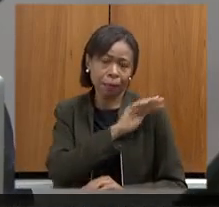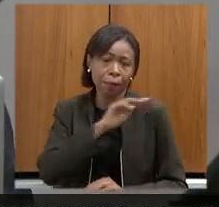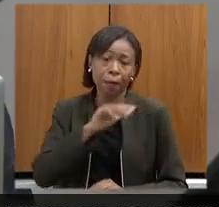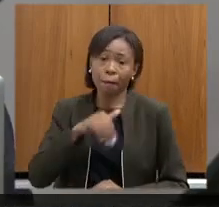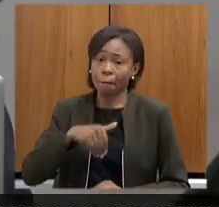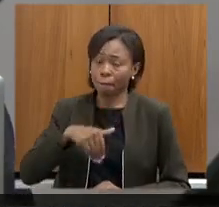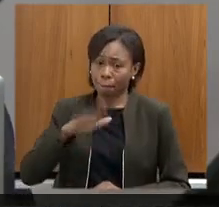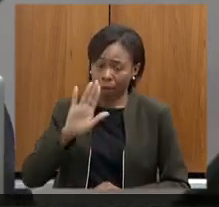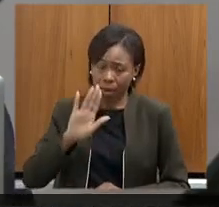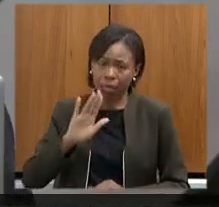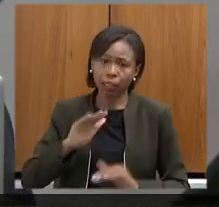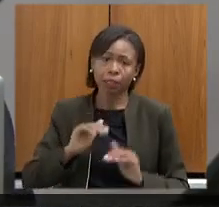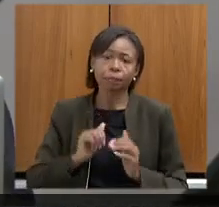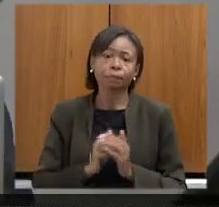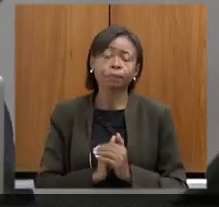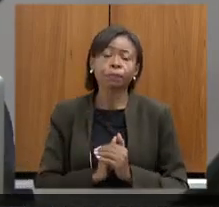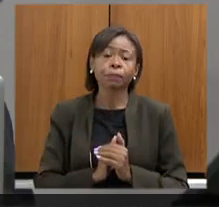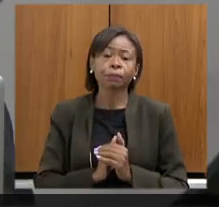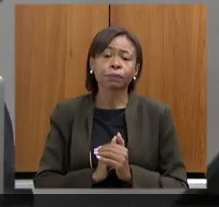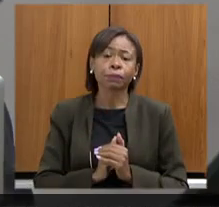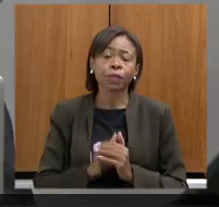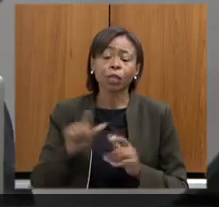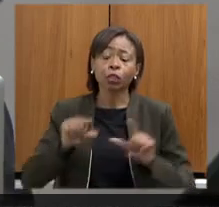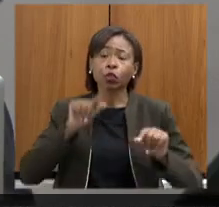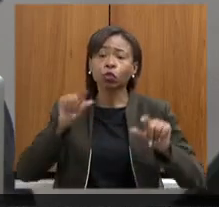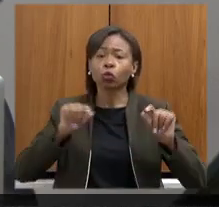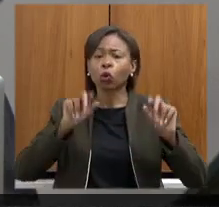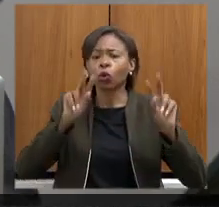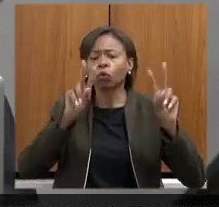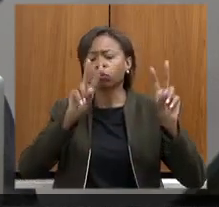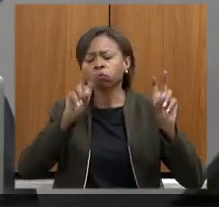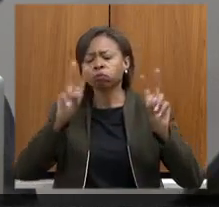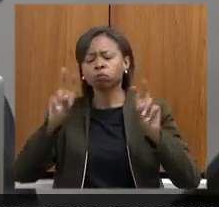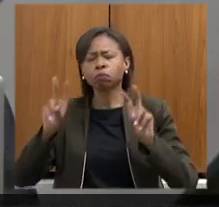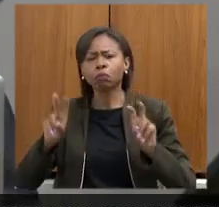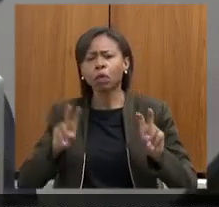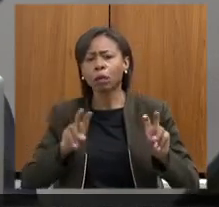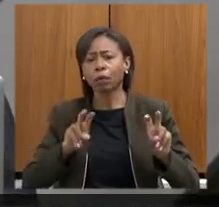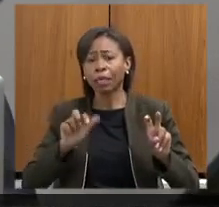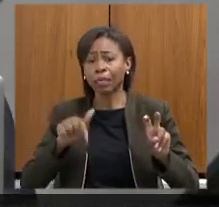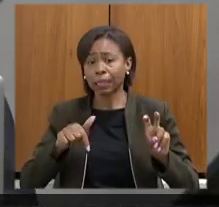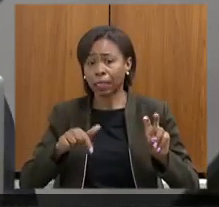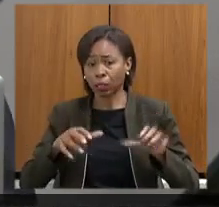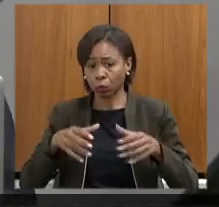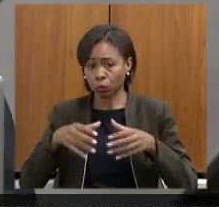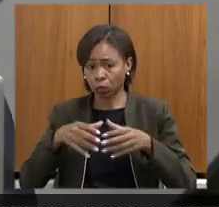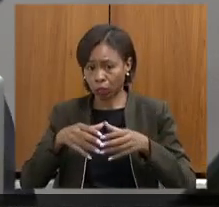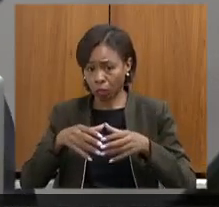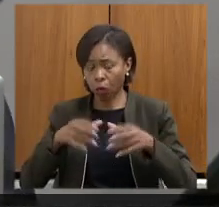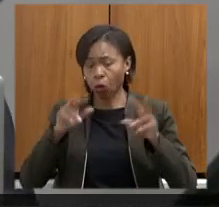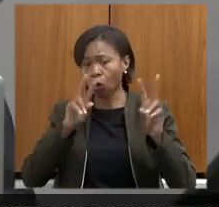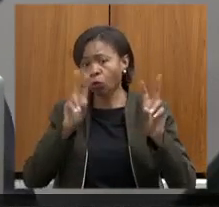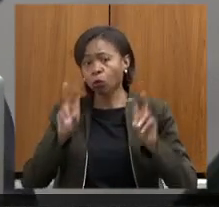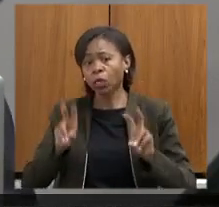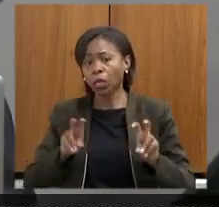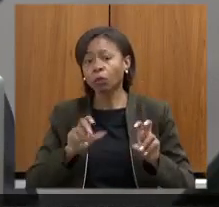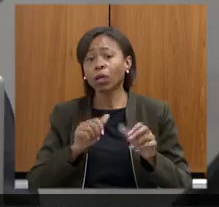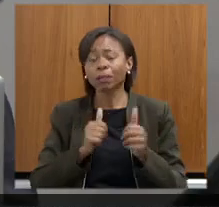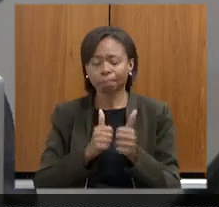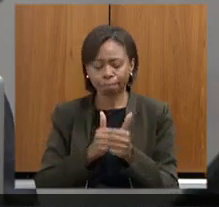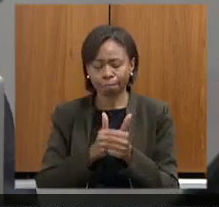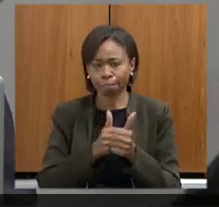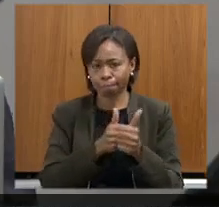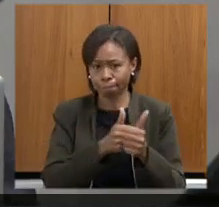desenvolvido o tema escolhido pelos membros dessa comissão, foi o acompanhamento e as contribuições